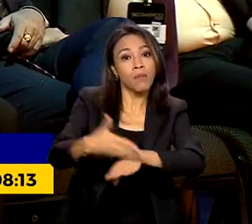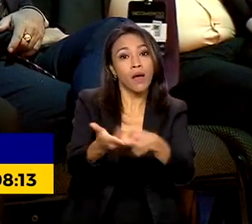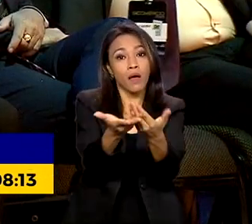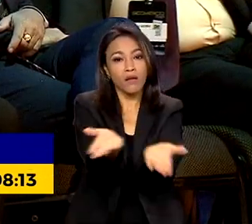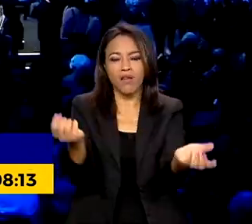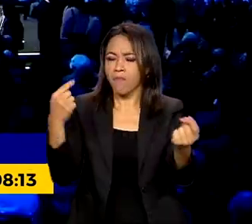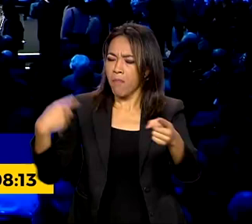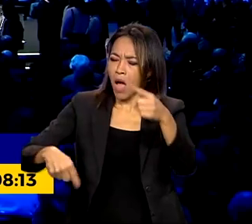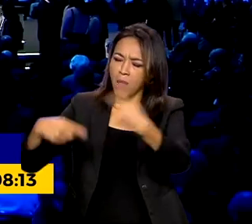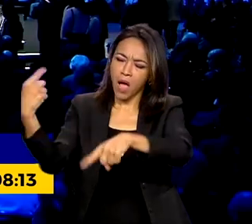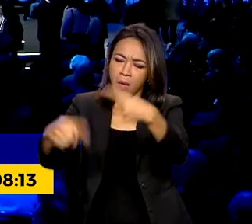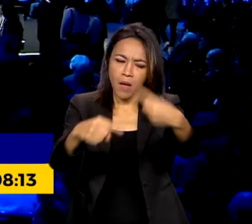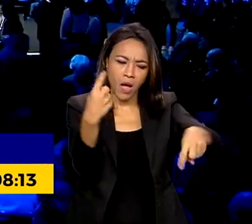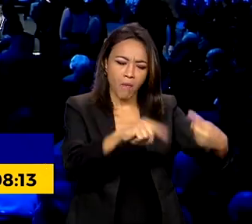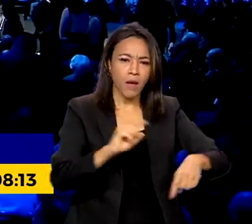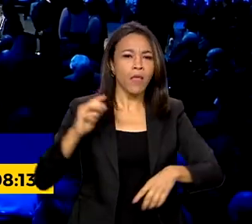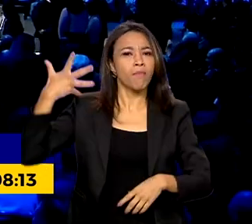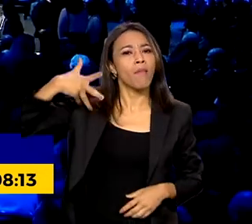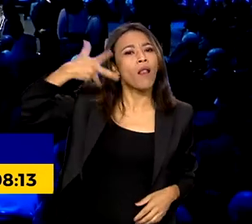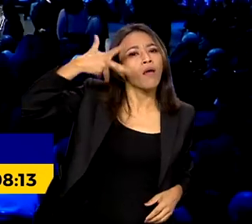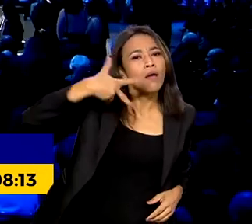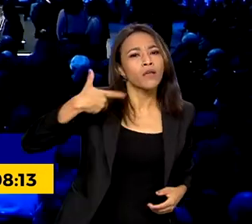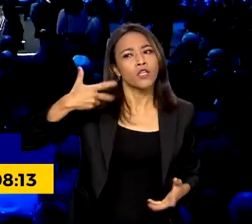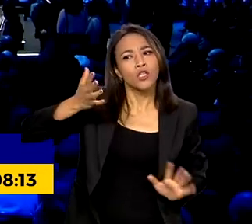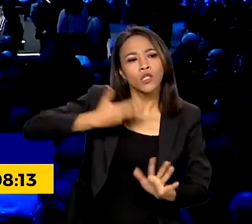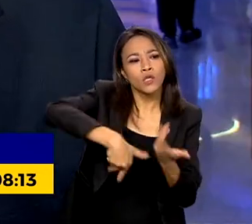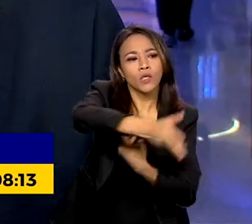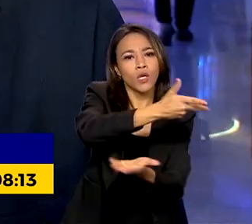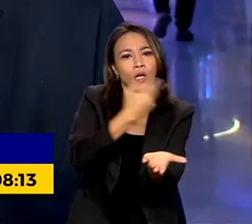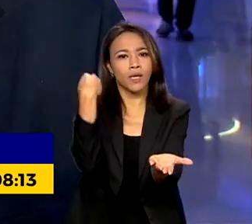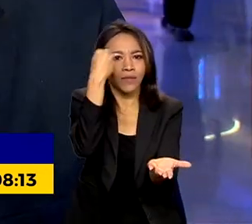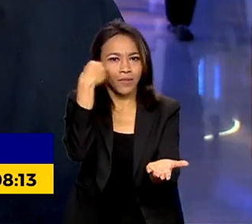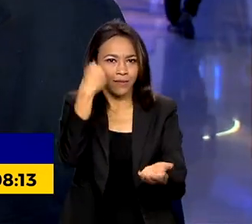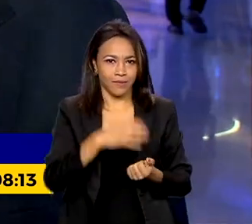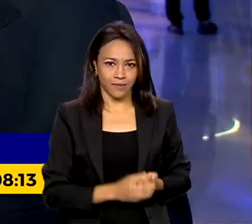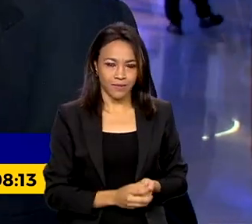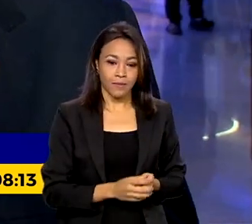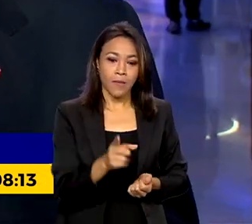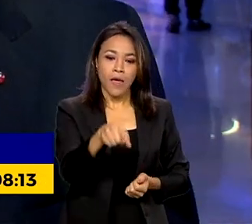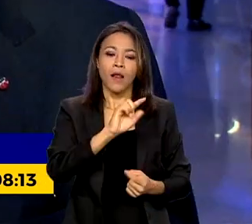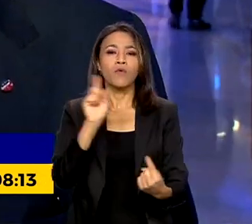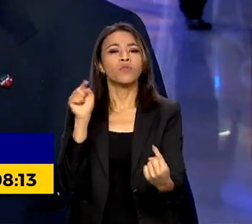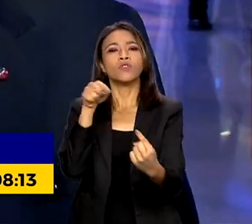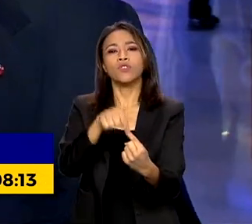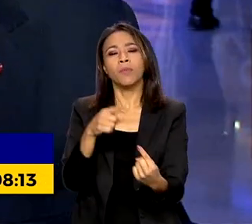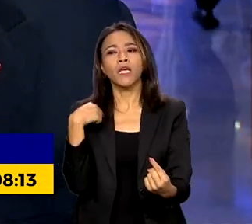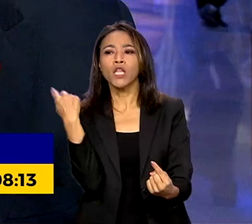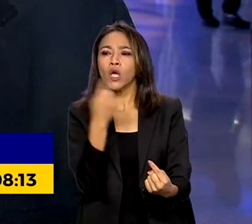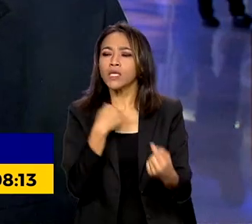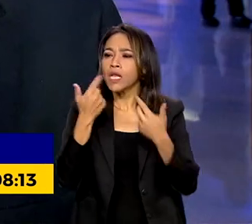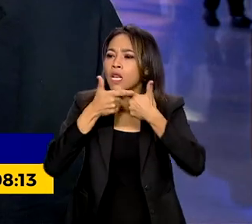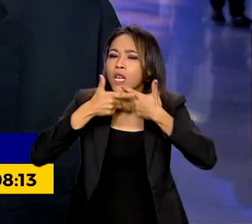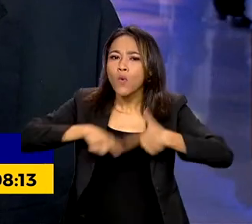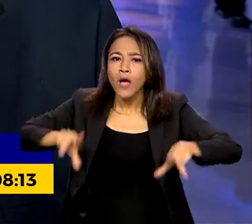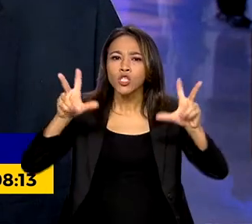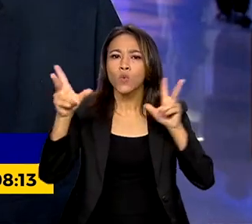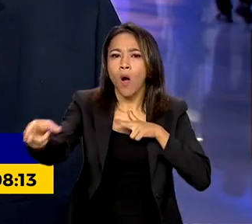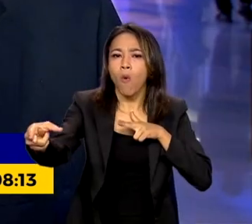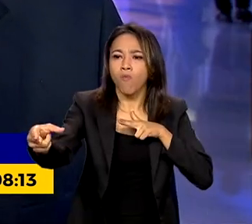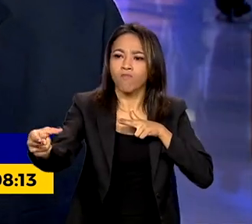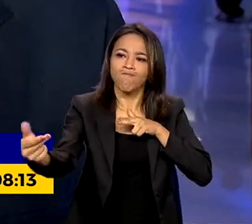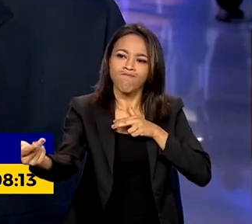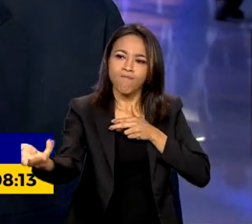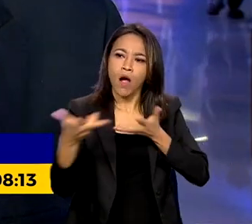de debates, palestras e troca de experiências. Para que nós tenhamos uma única linguagem e acima de tudo,